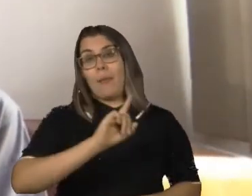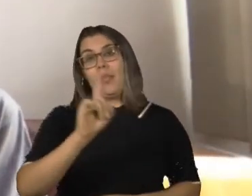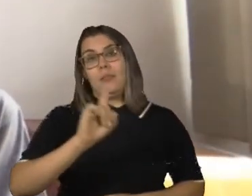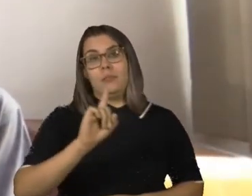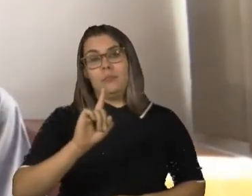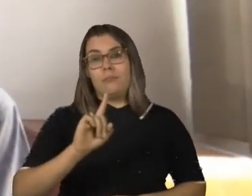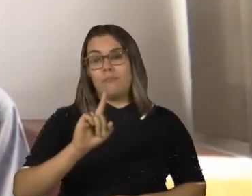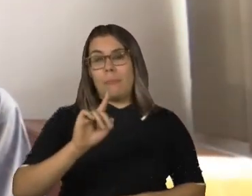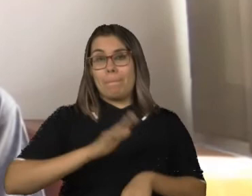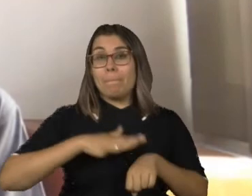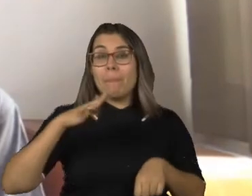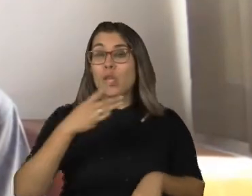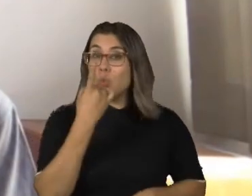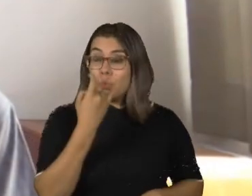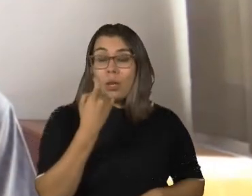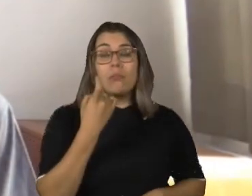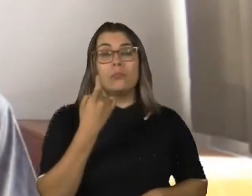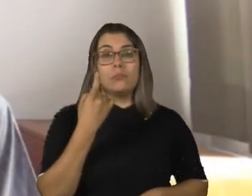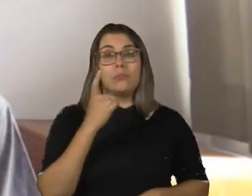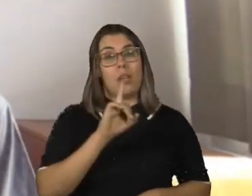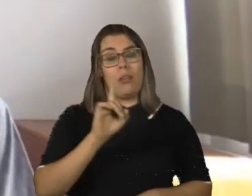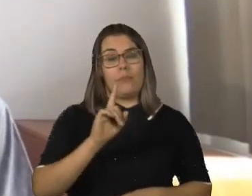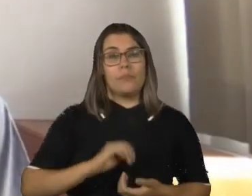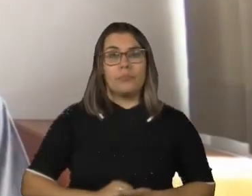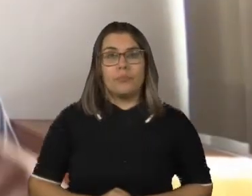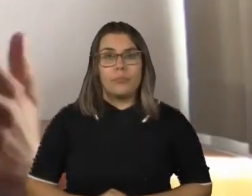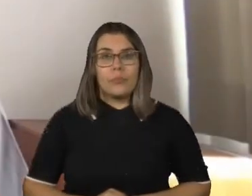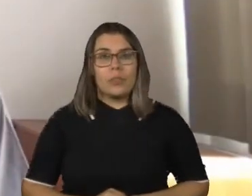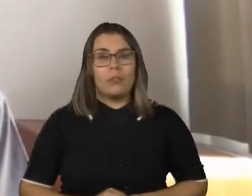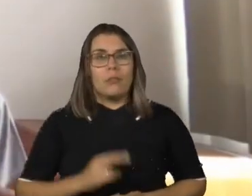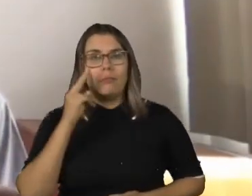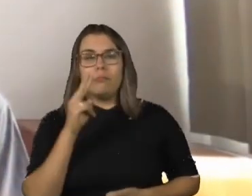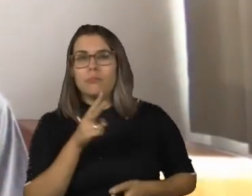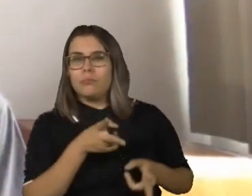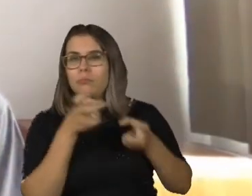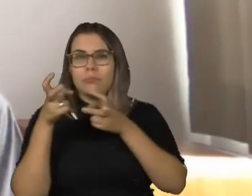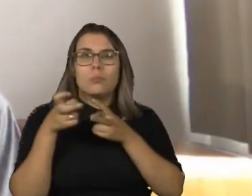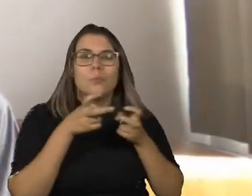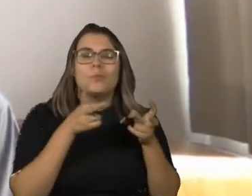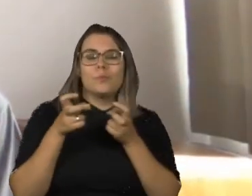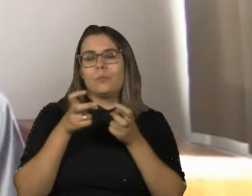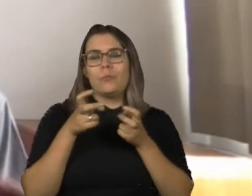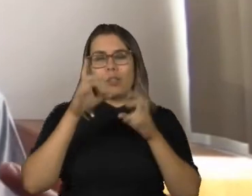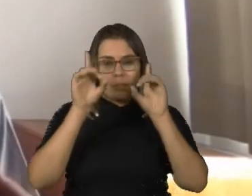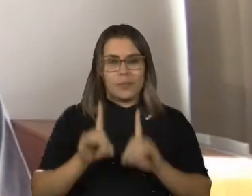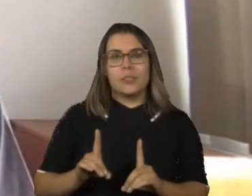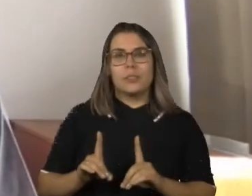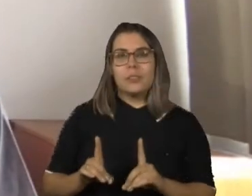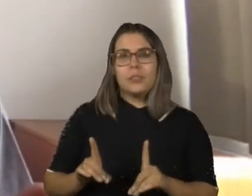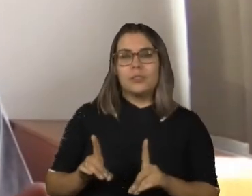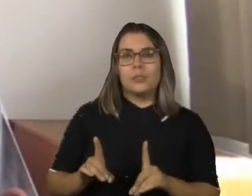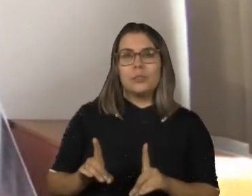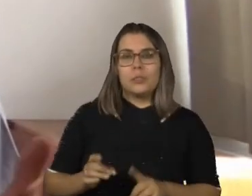mais de um aluno com deficiência em cada tumba e para que tenhamos mais cineastas com deficiência contando suas